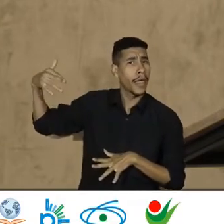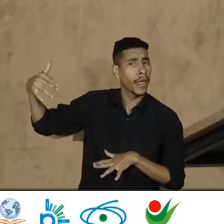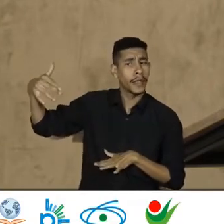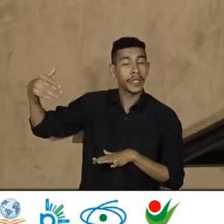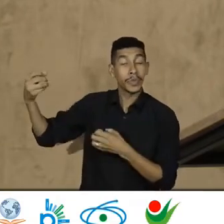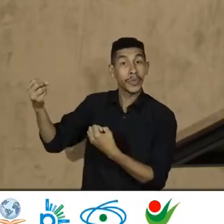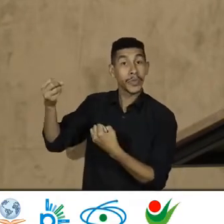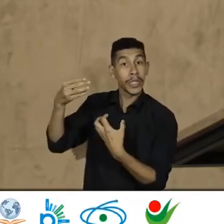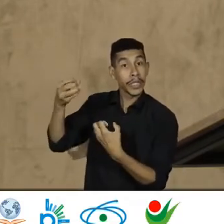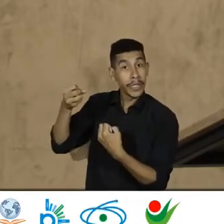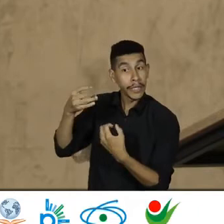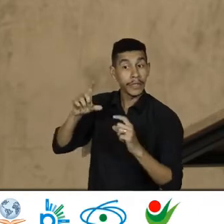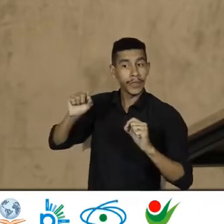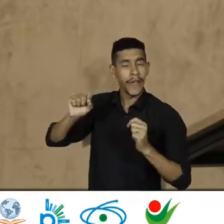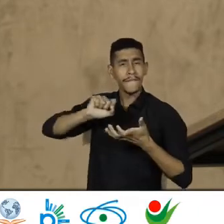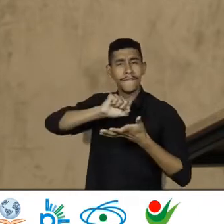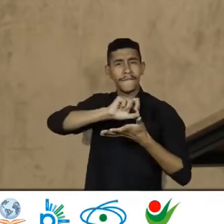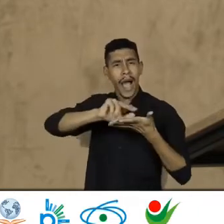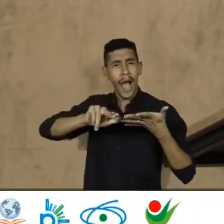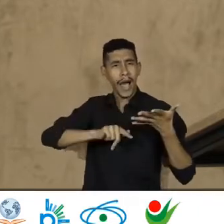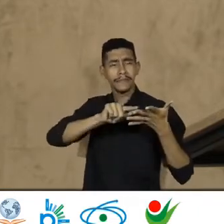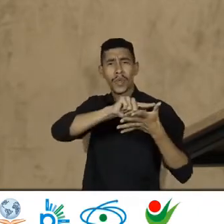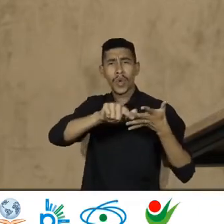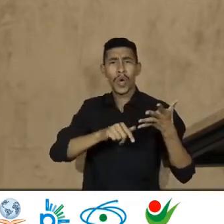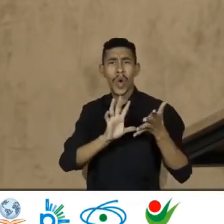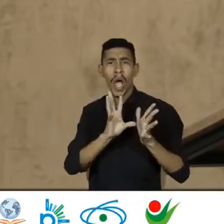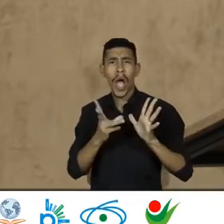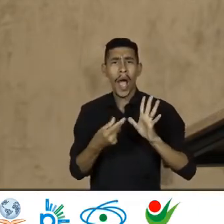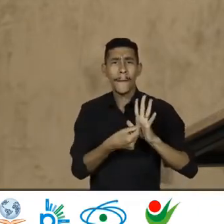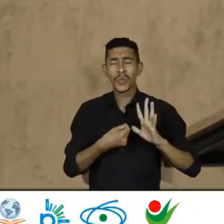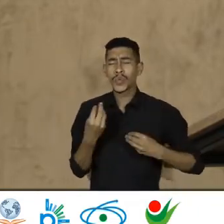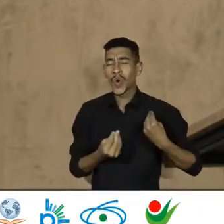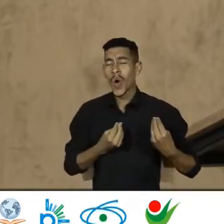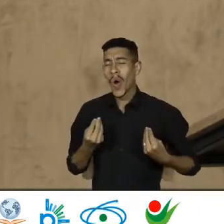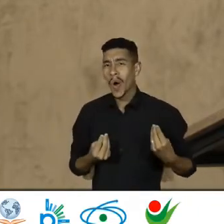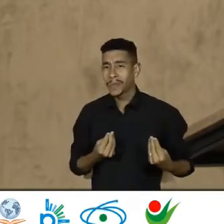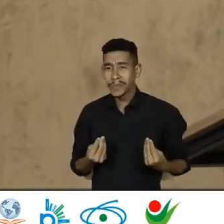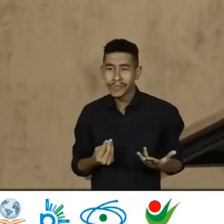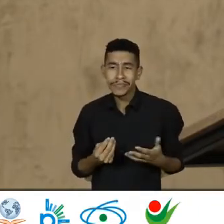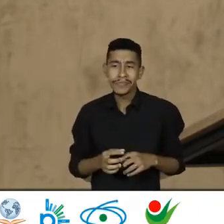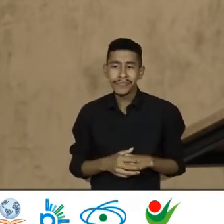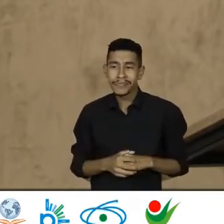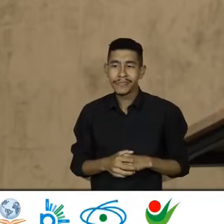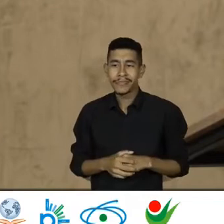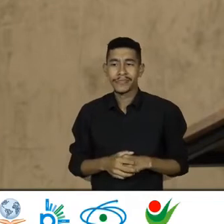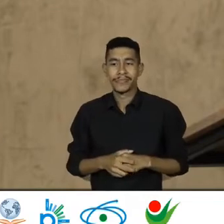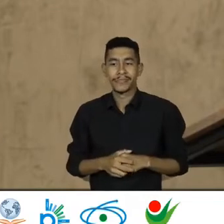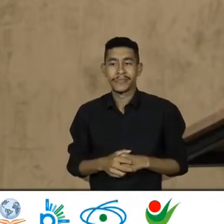ensinando No sentido De várias questões De abordagem De como a gente Possa se